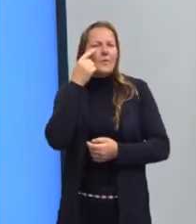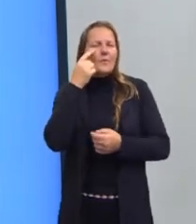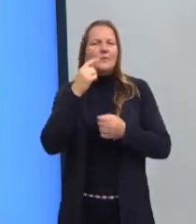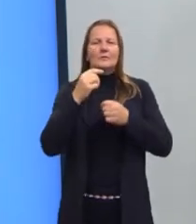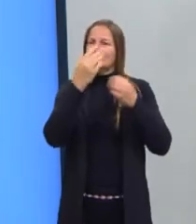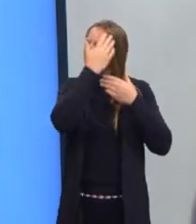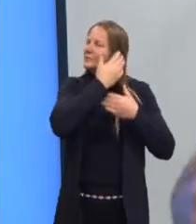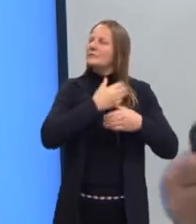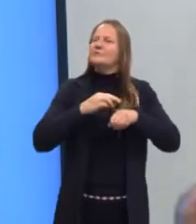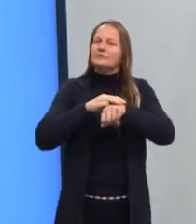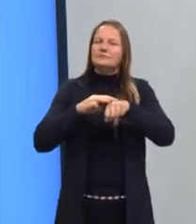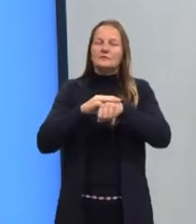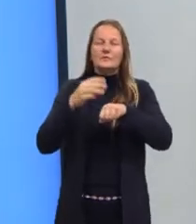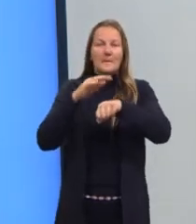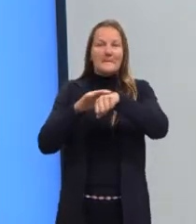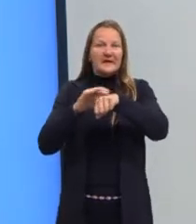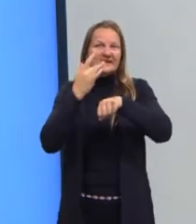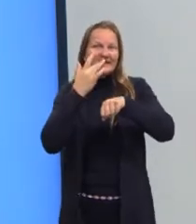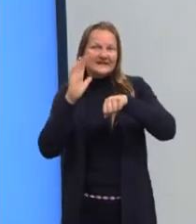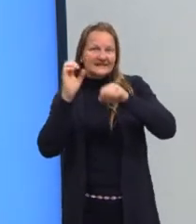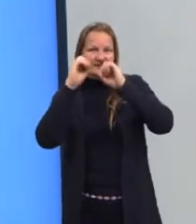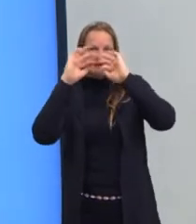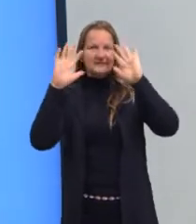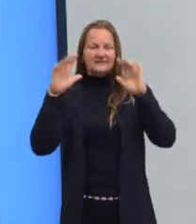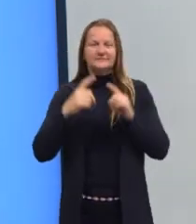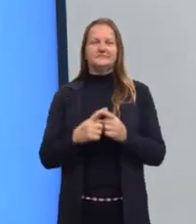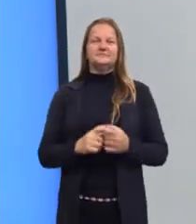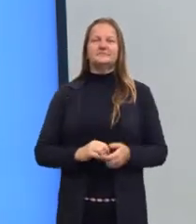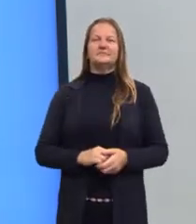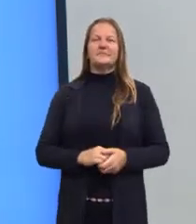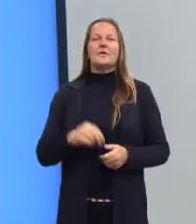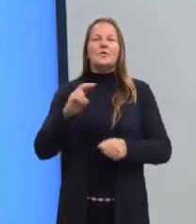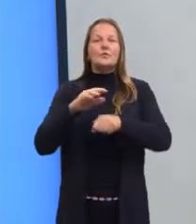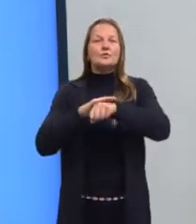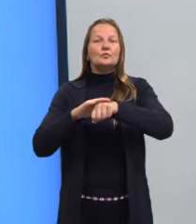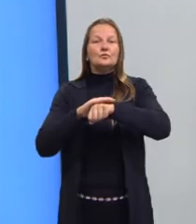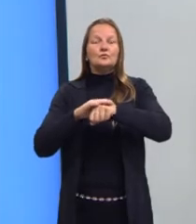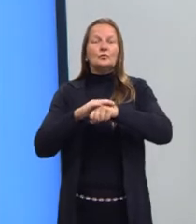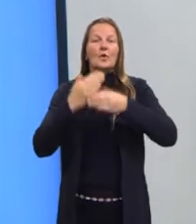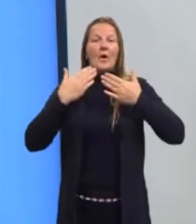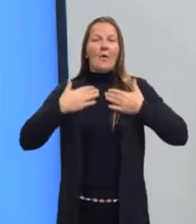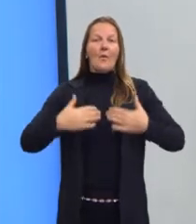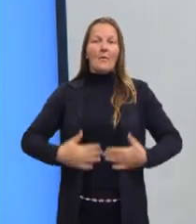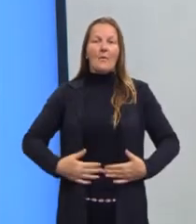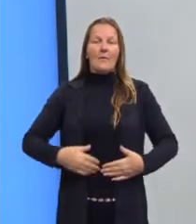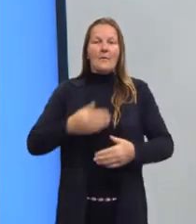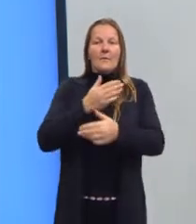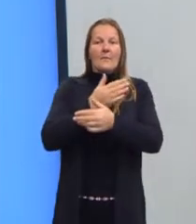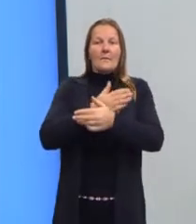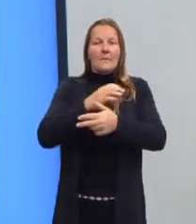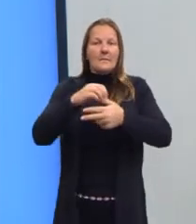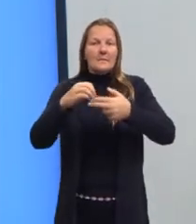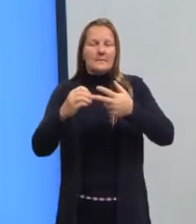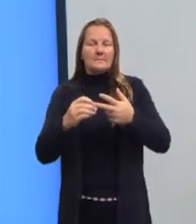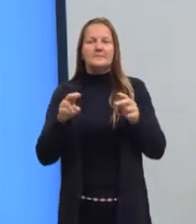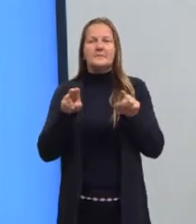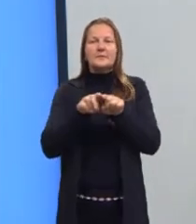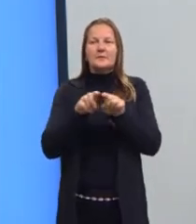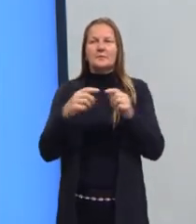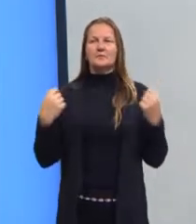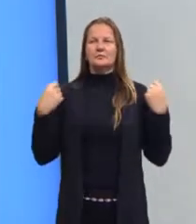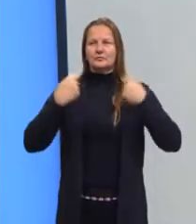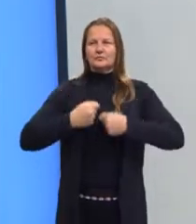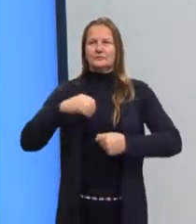cabelos castanhos, cabelos castanhos claros. Visto uma camiseta magenta do Projeto Pré-Enem, por cima uma camiseta